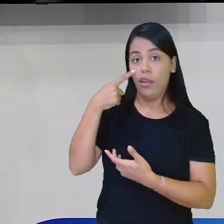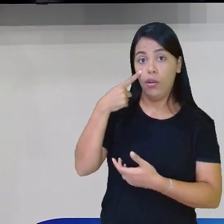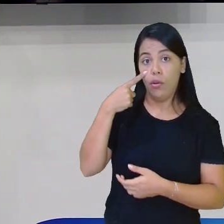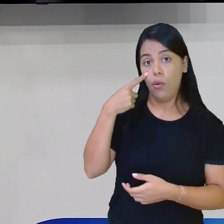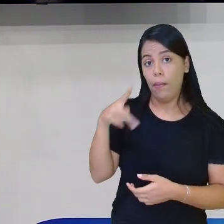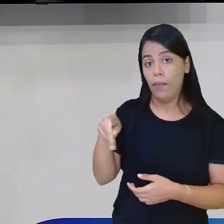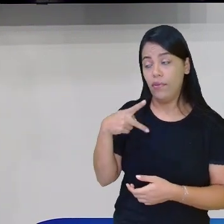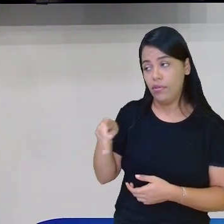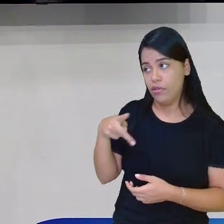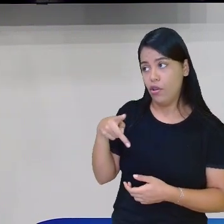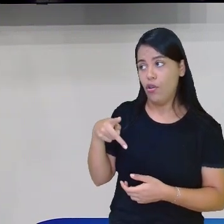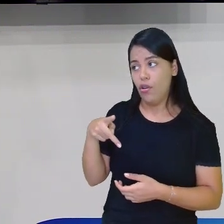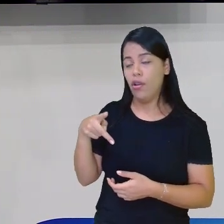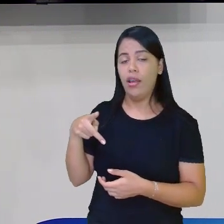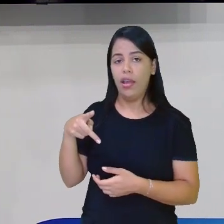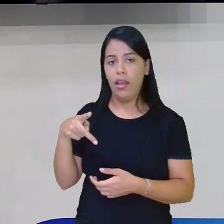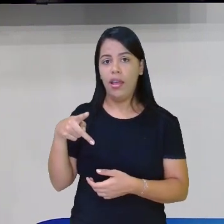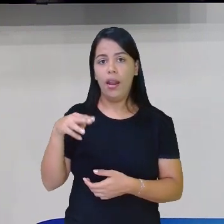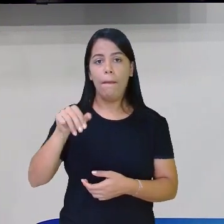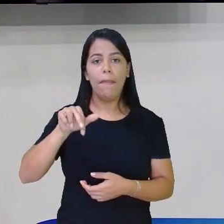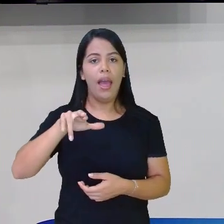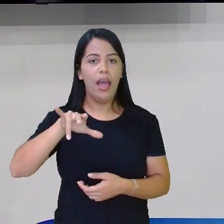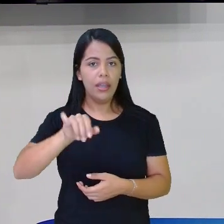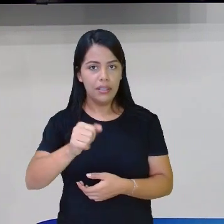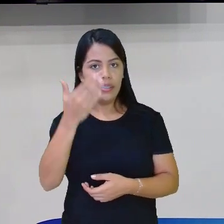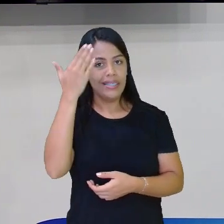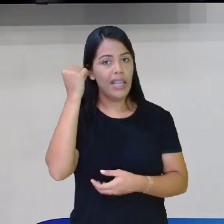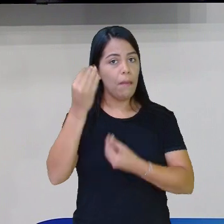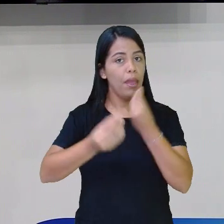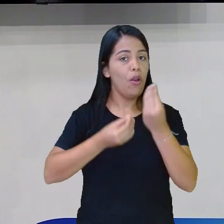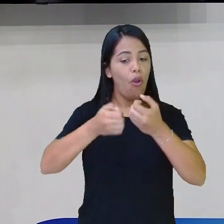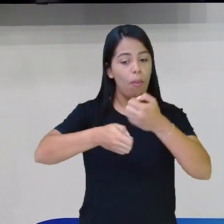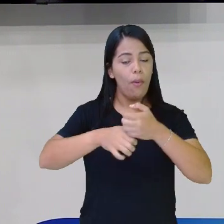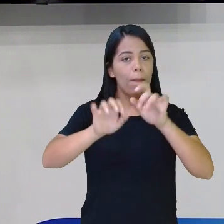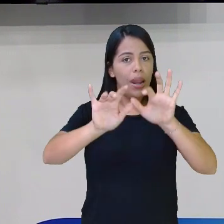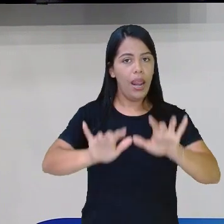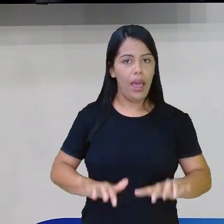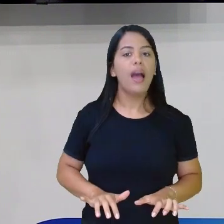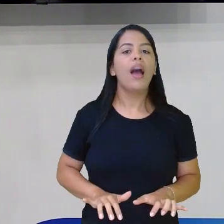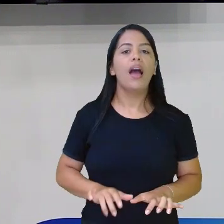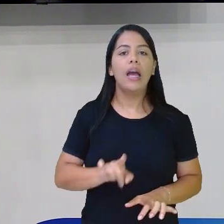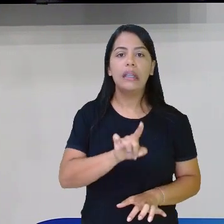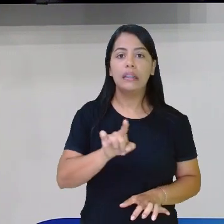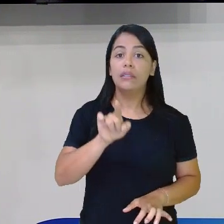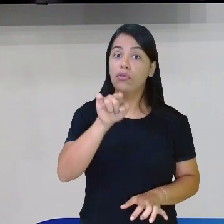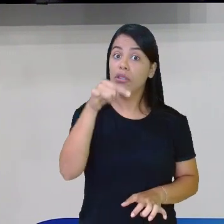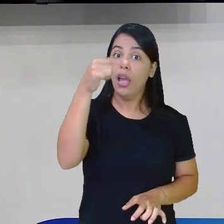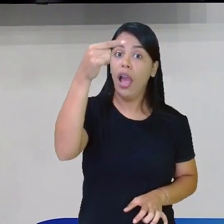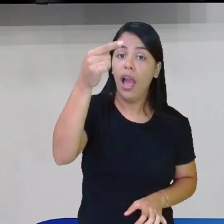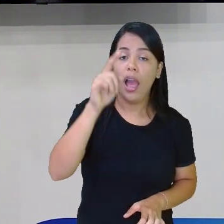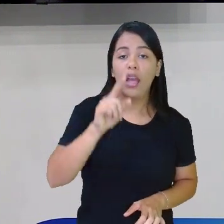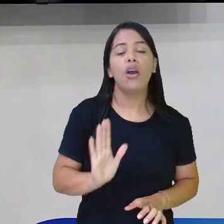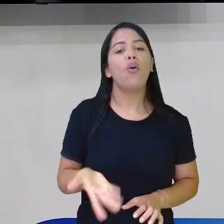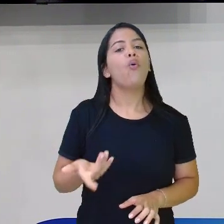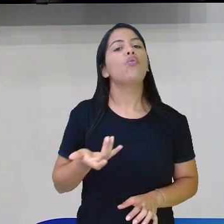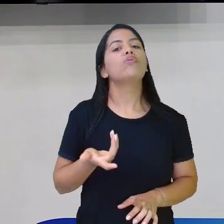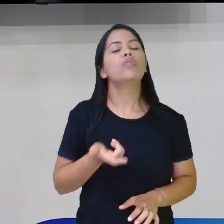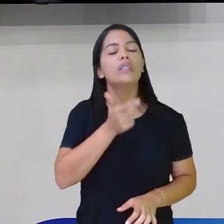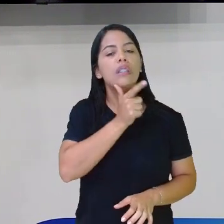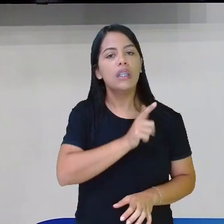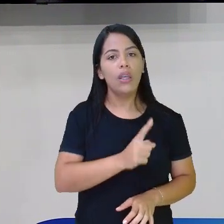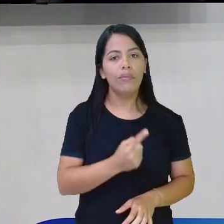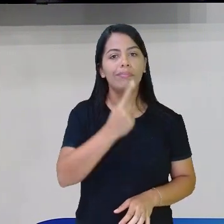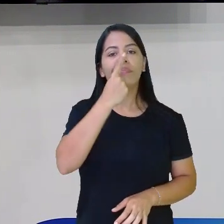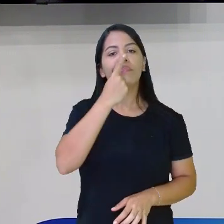a participação. E se as pessoas que estão aí do outro lado, se podem se identificar com um adjetivo